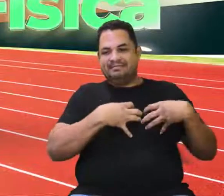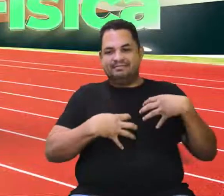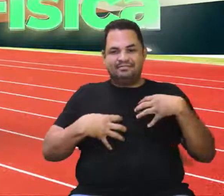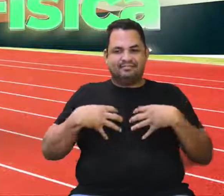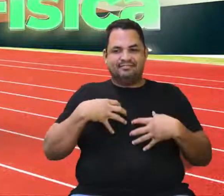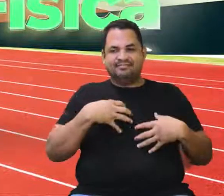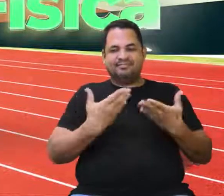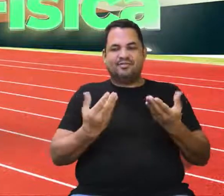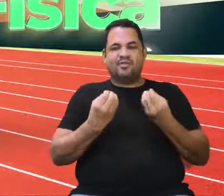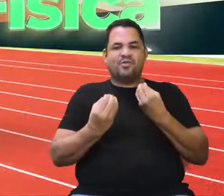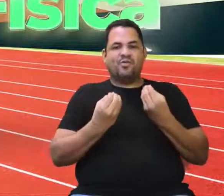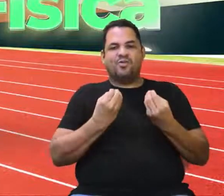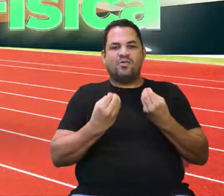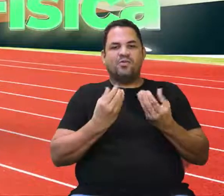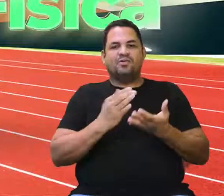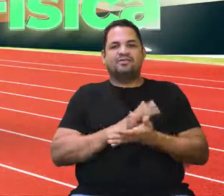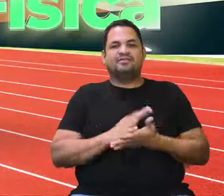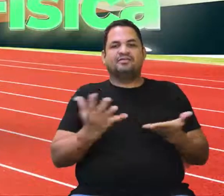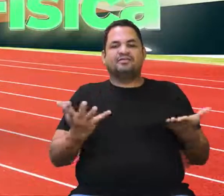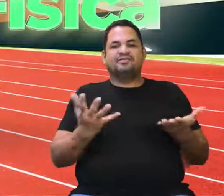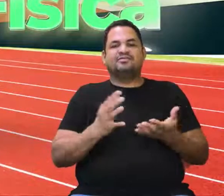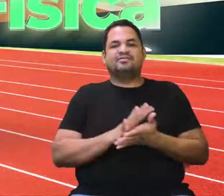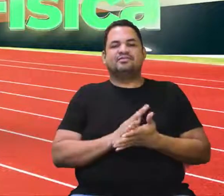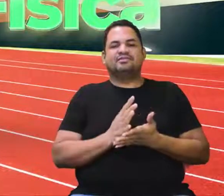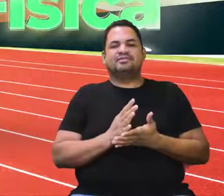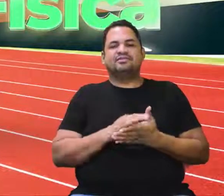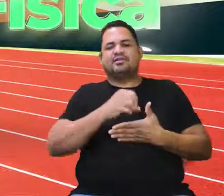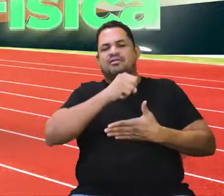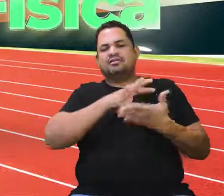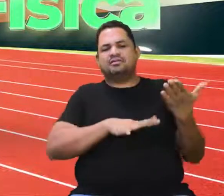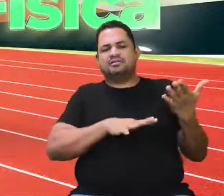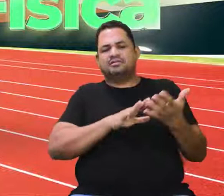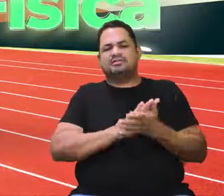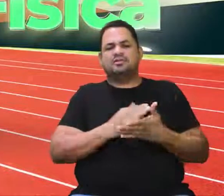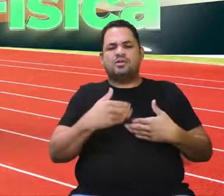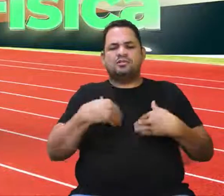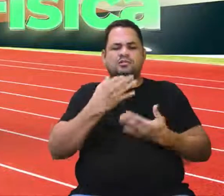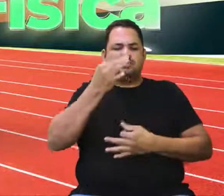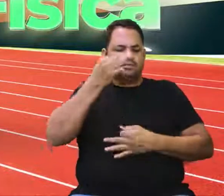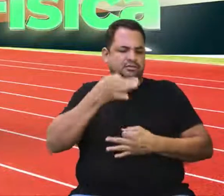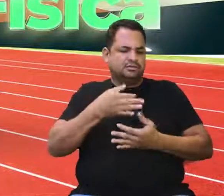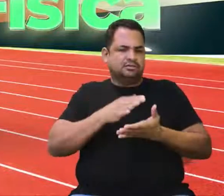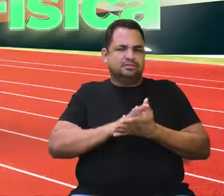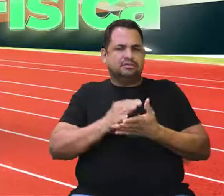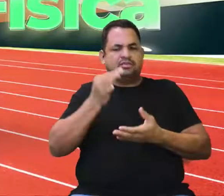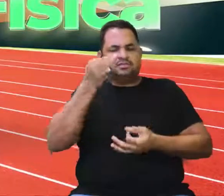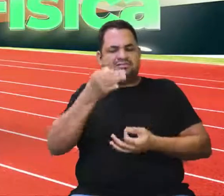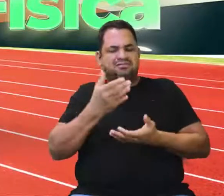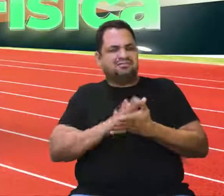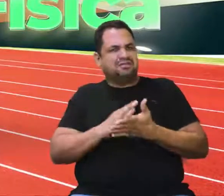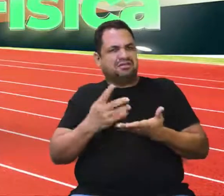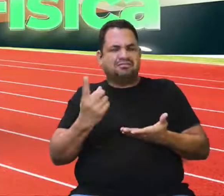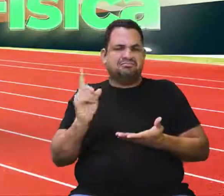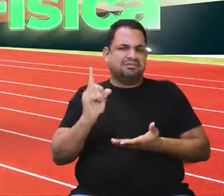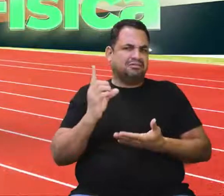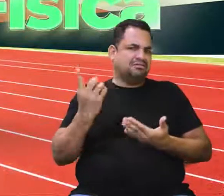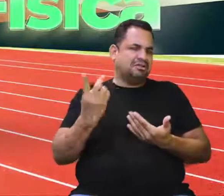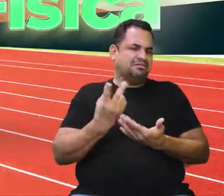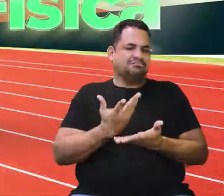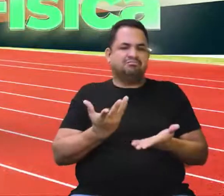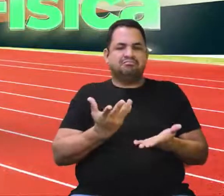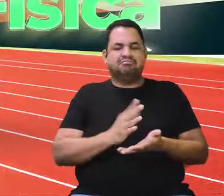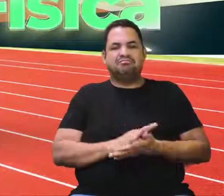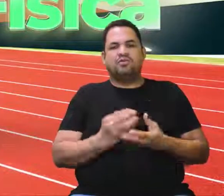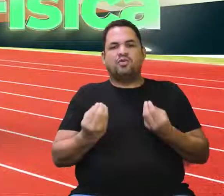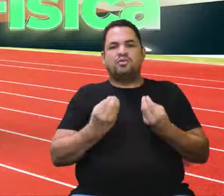aqui como que ficou, né, essas questões. Qual que o gabarito, professora? Acertei, não acertei? Vamos ver